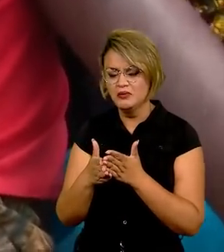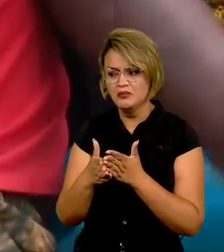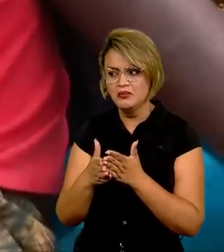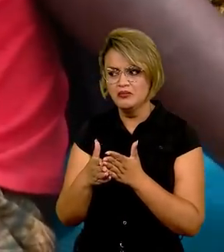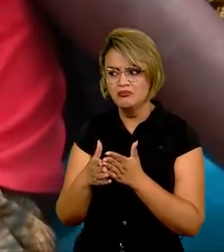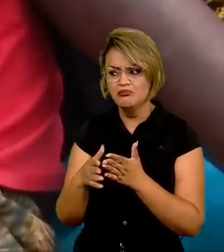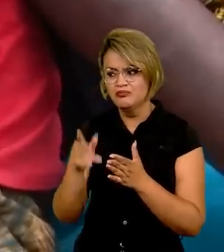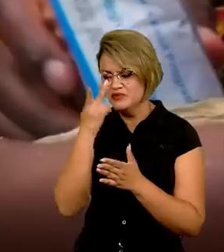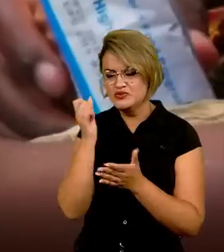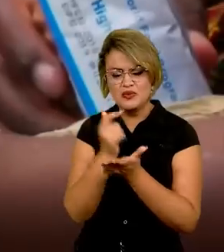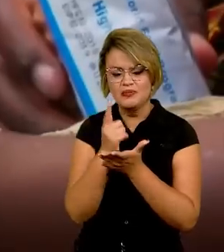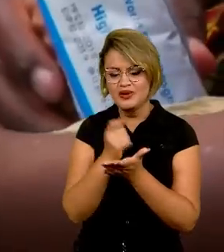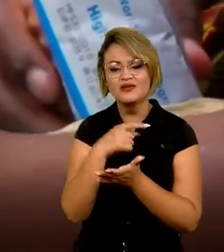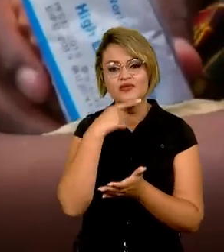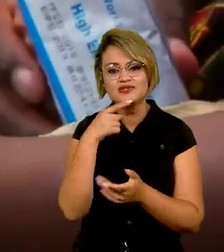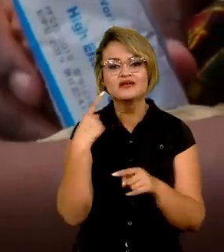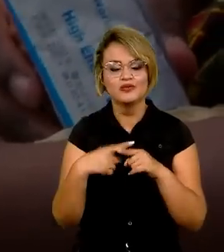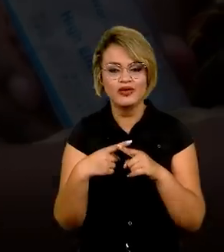tudo é caro.